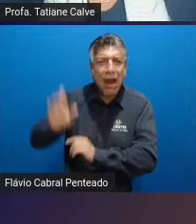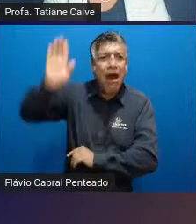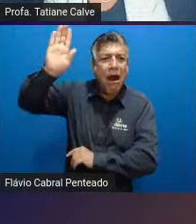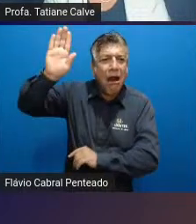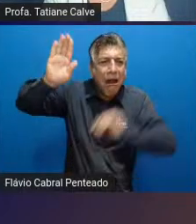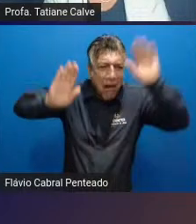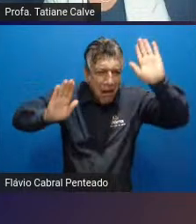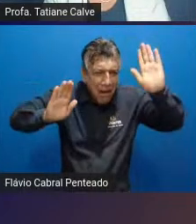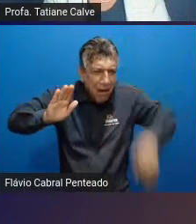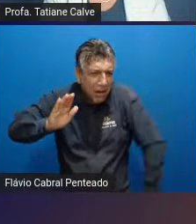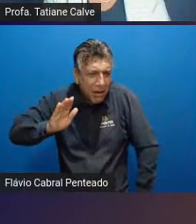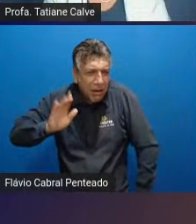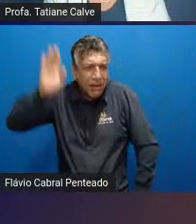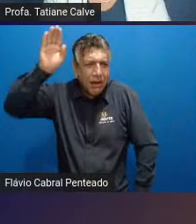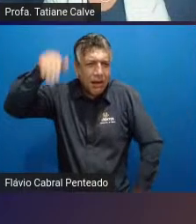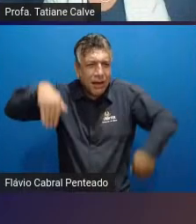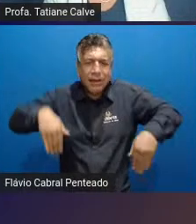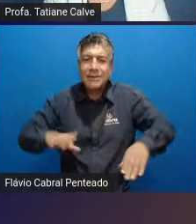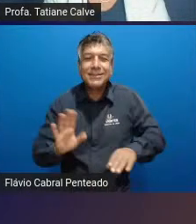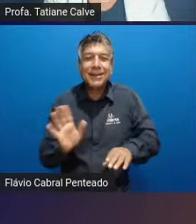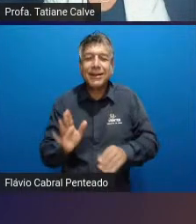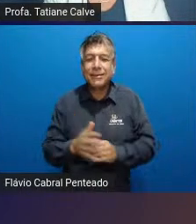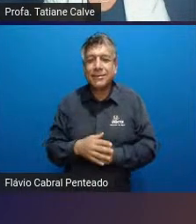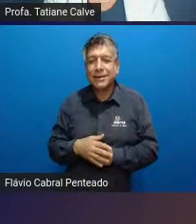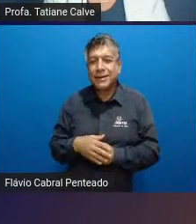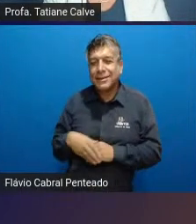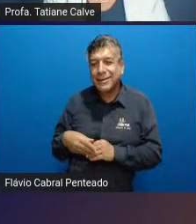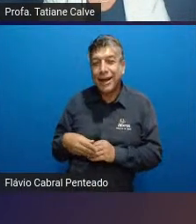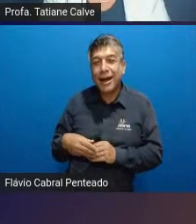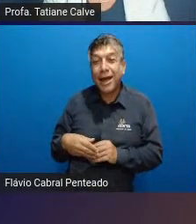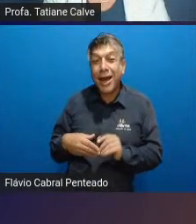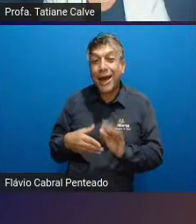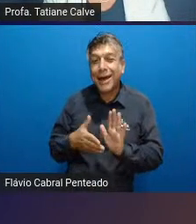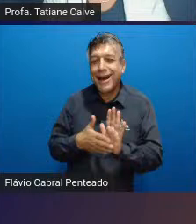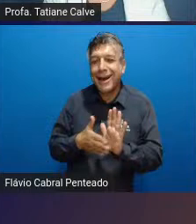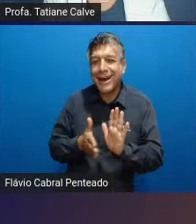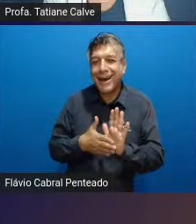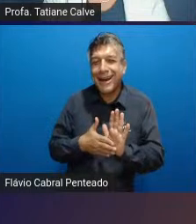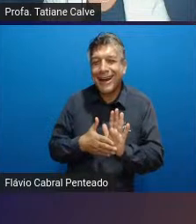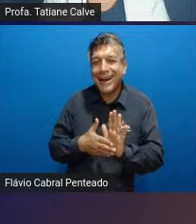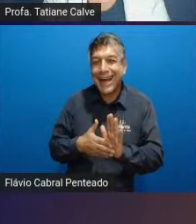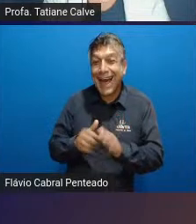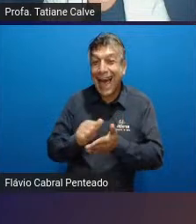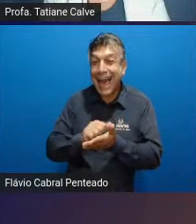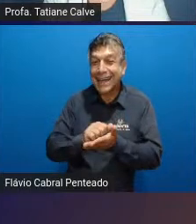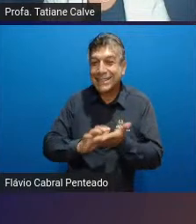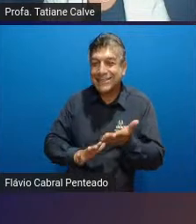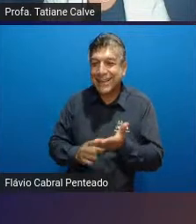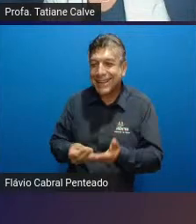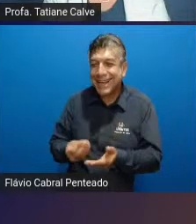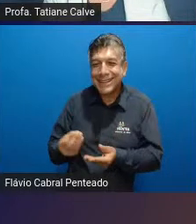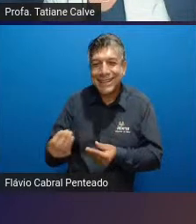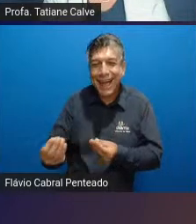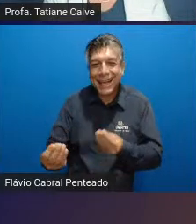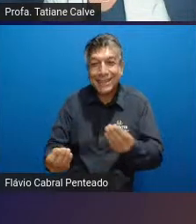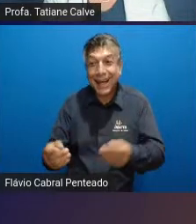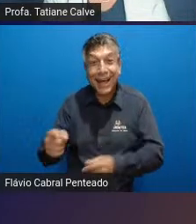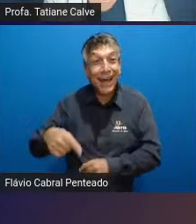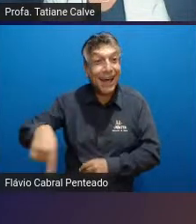abaixa o braço não ele vai facilitar então ele vai propor a atividade e ele vai deixar com que as crianças